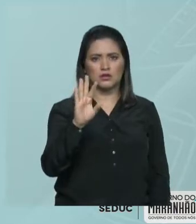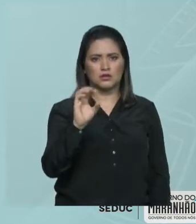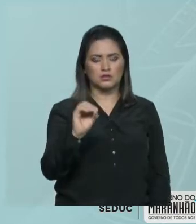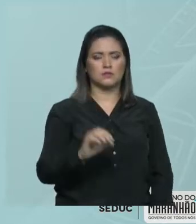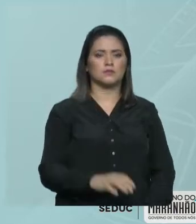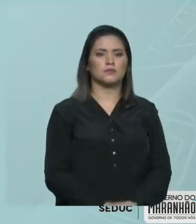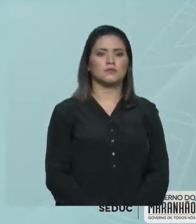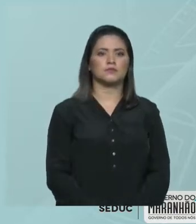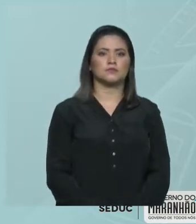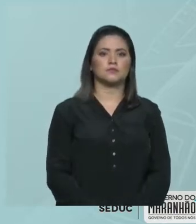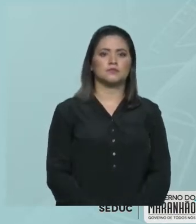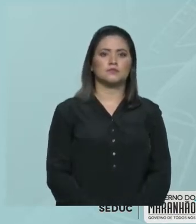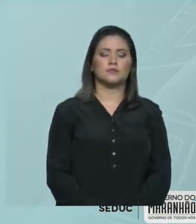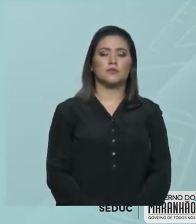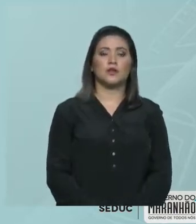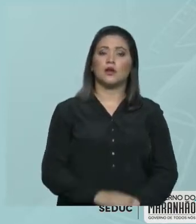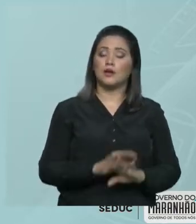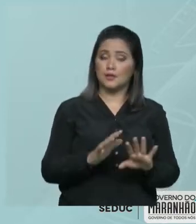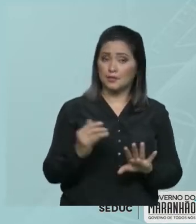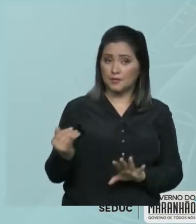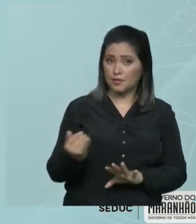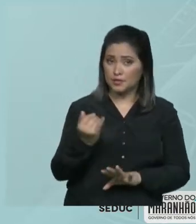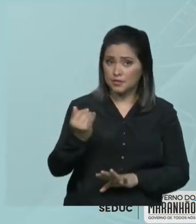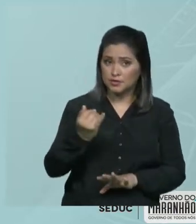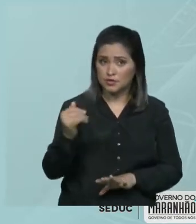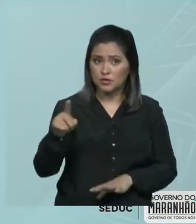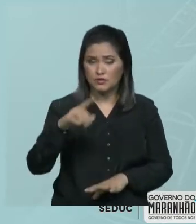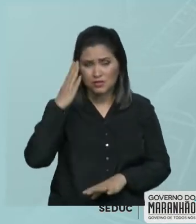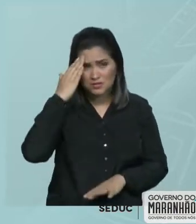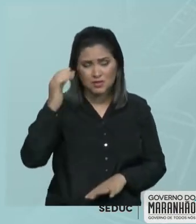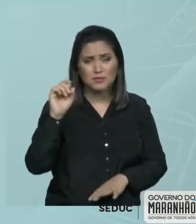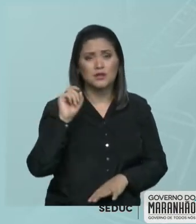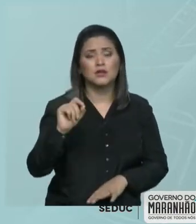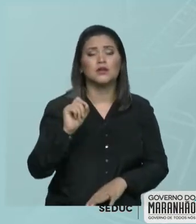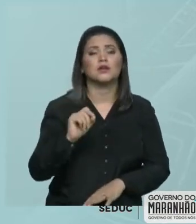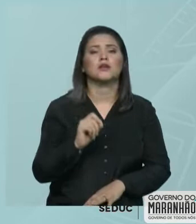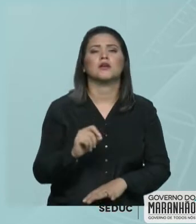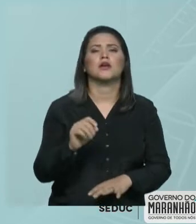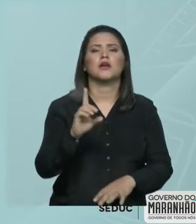de 1 grama por litro. Isso quer dizer o quê? Que a cada...